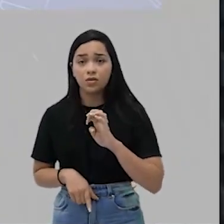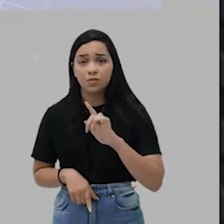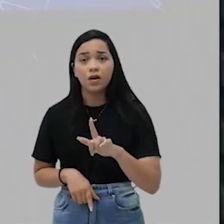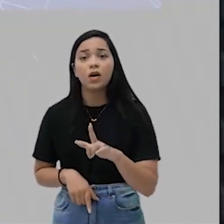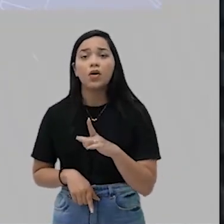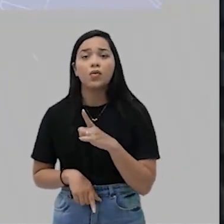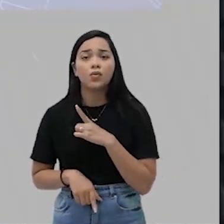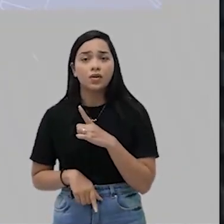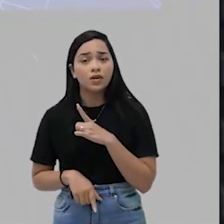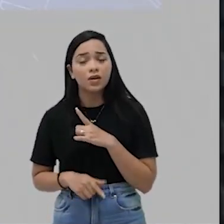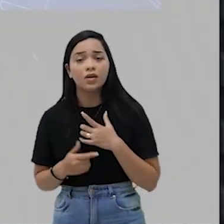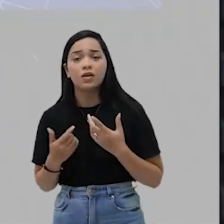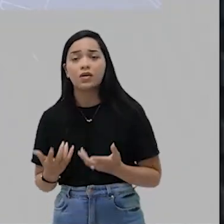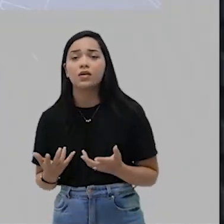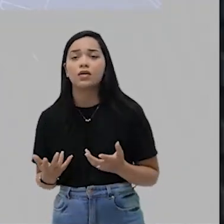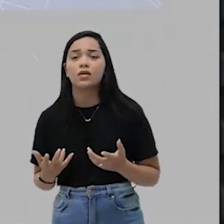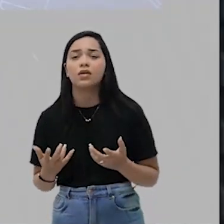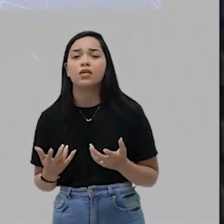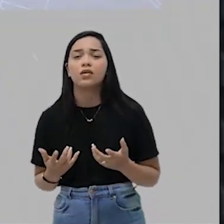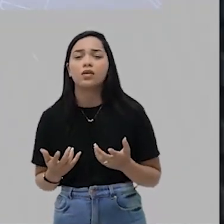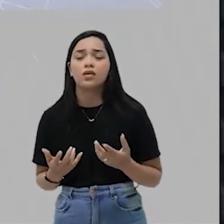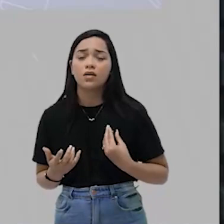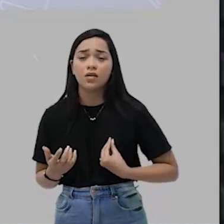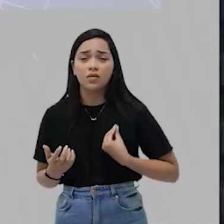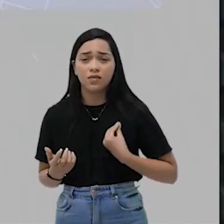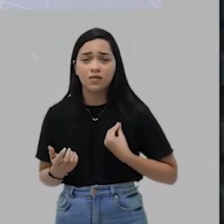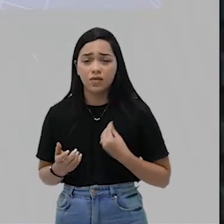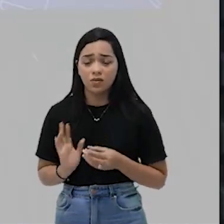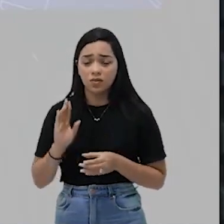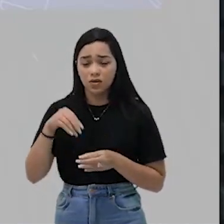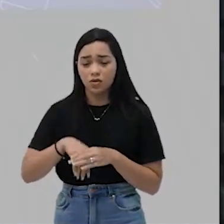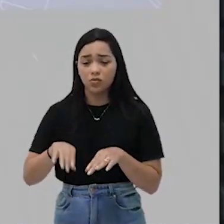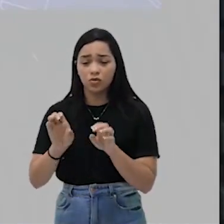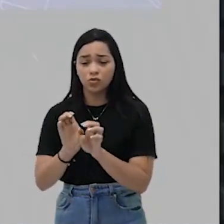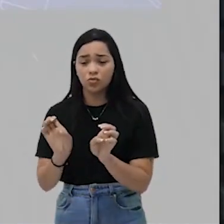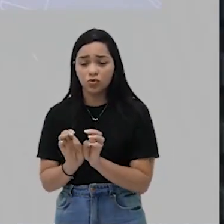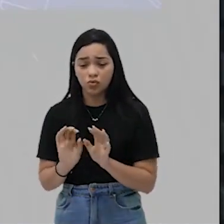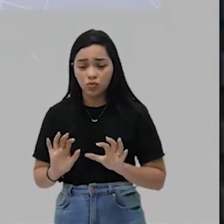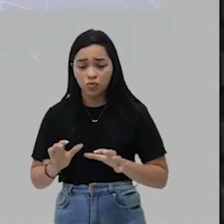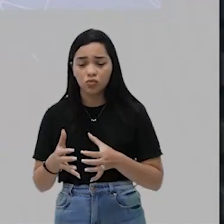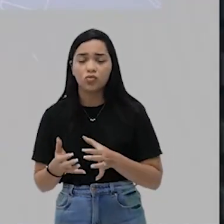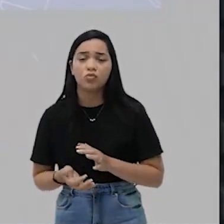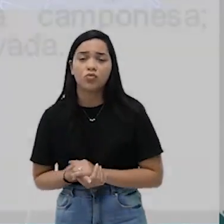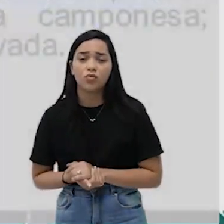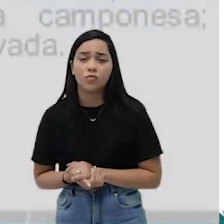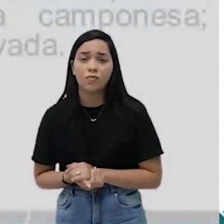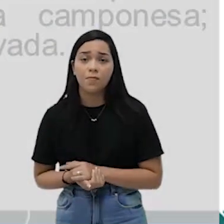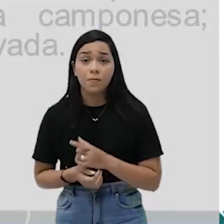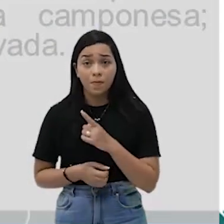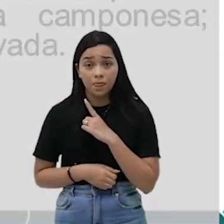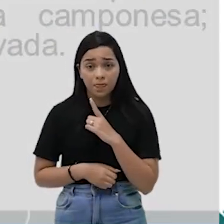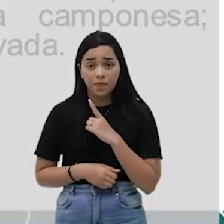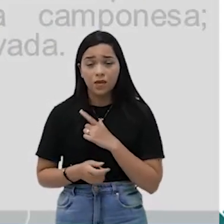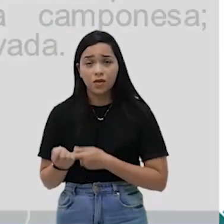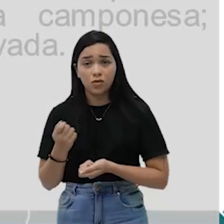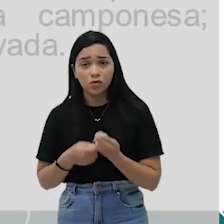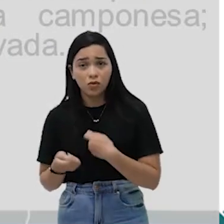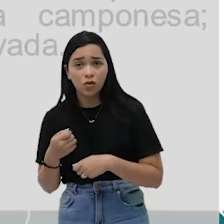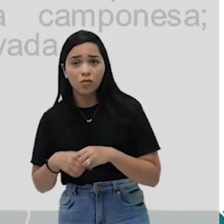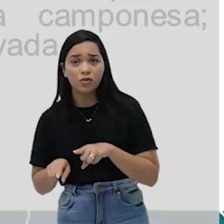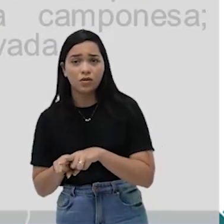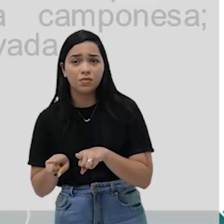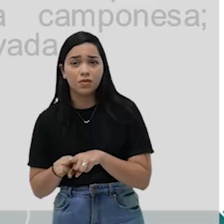Sociedades que, na verdade, viviam dentro de uma estrutura coletiva. Um coletivismo econômico,